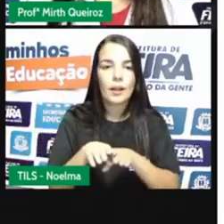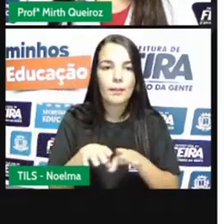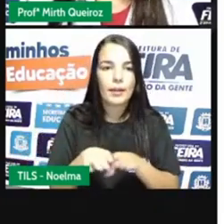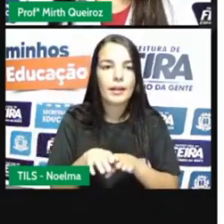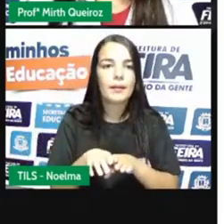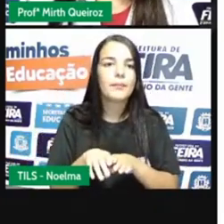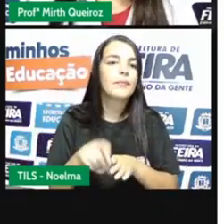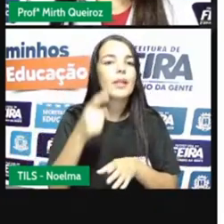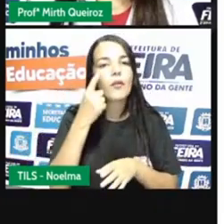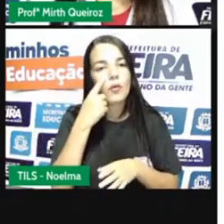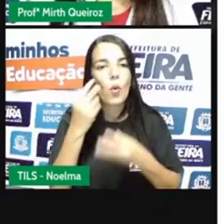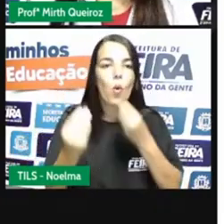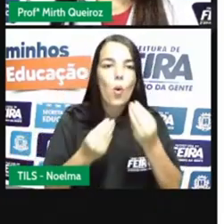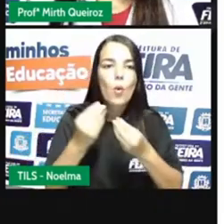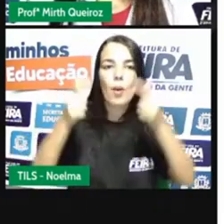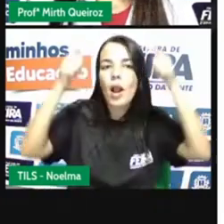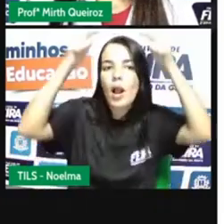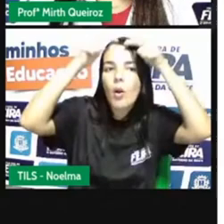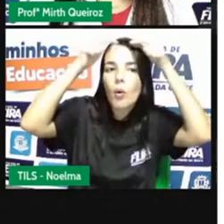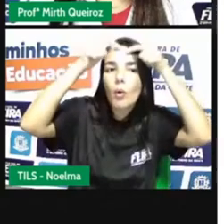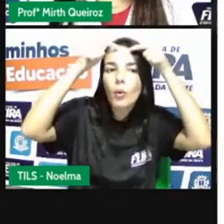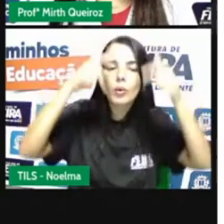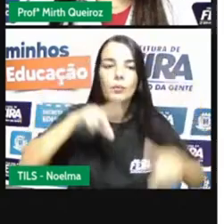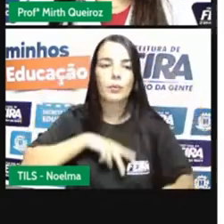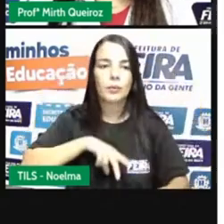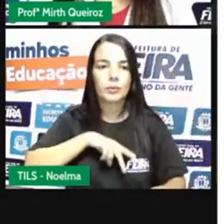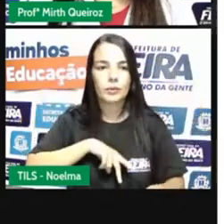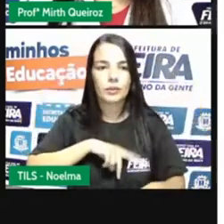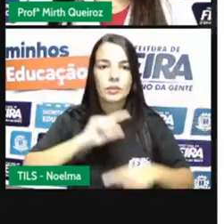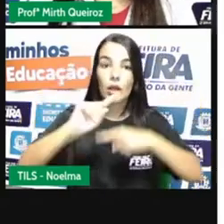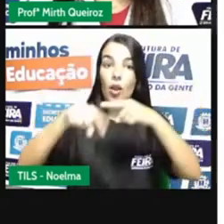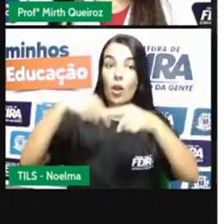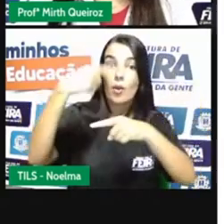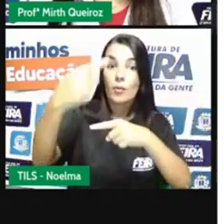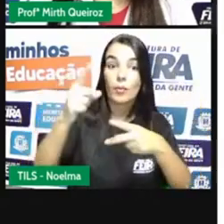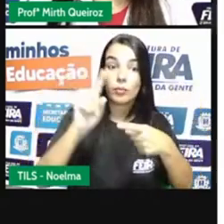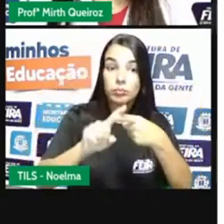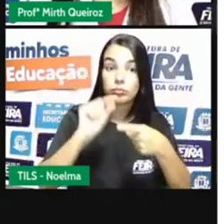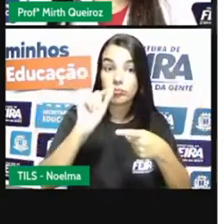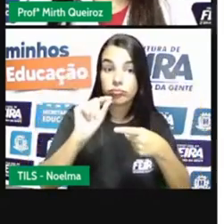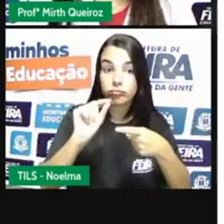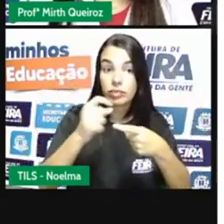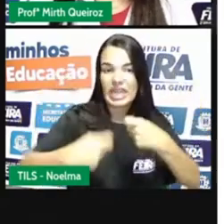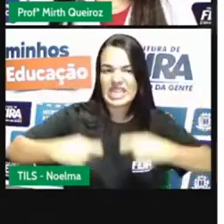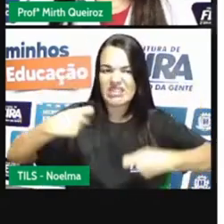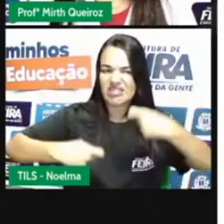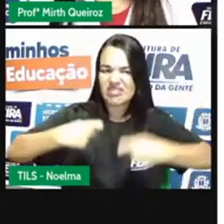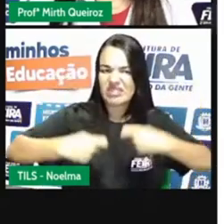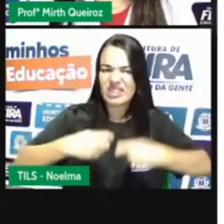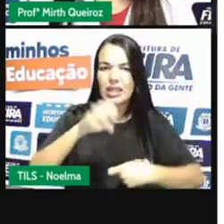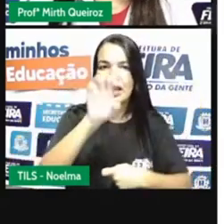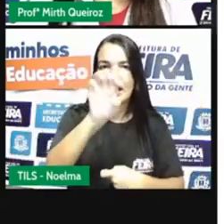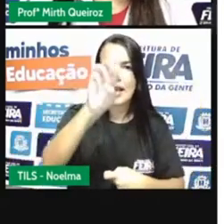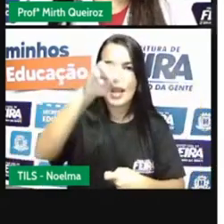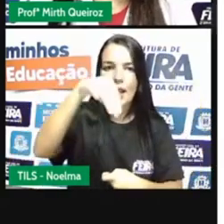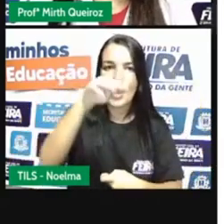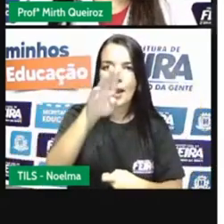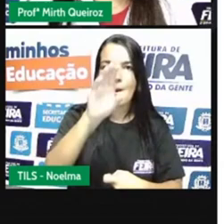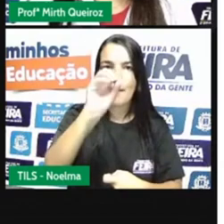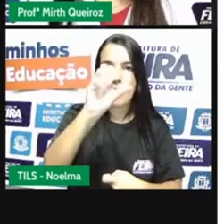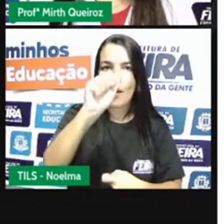medidas da coroa portuguesa. nós iremos estudar na próxima aula a guerra dos emboabos que foi de 1708 a